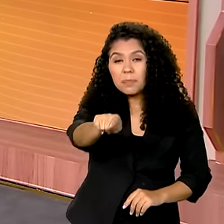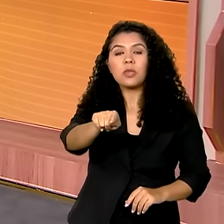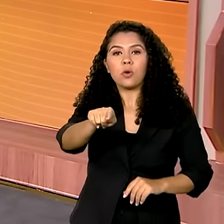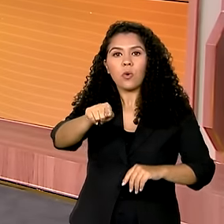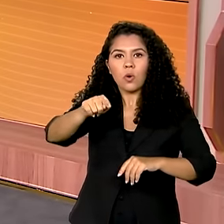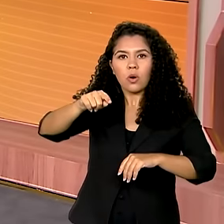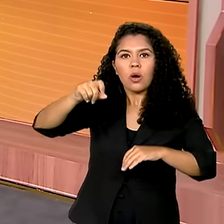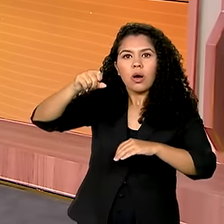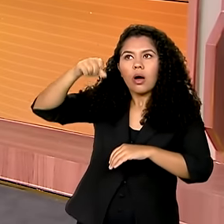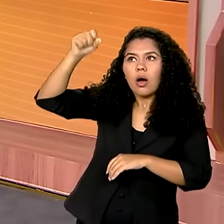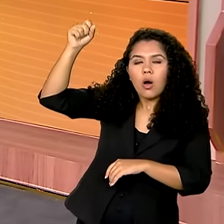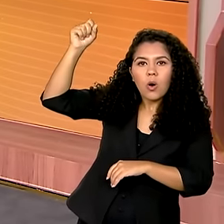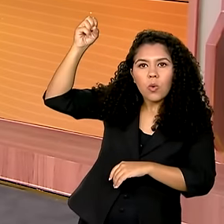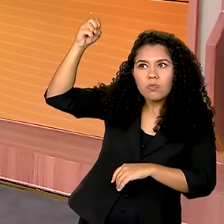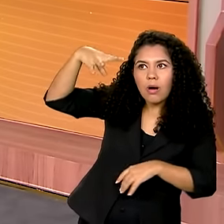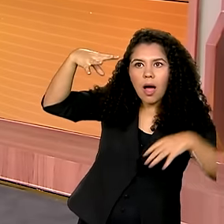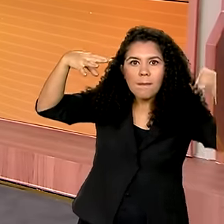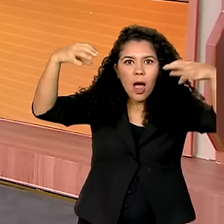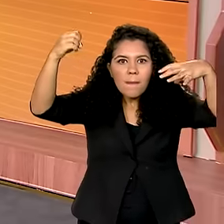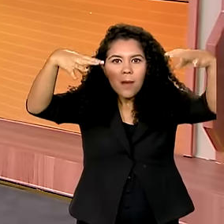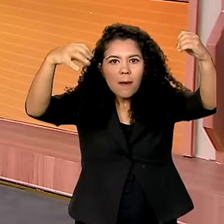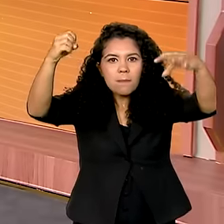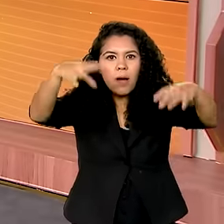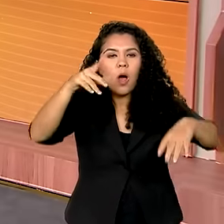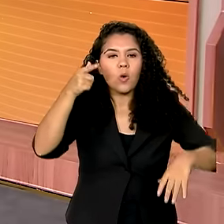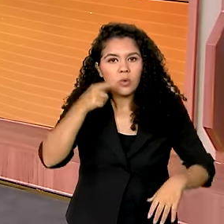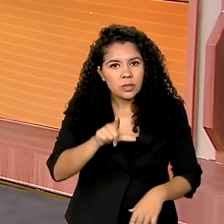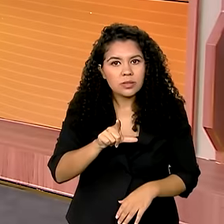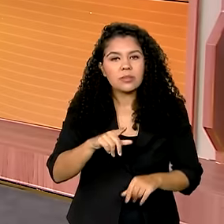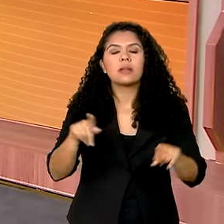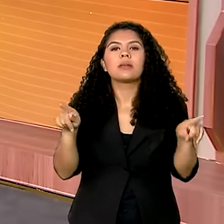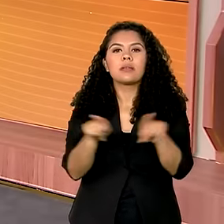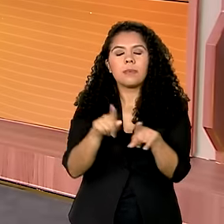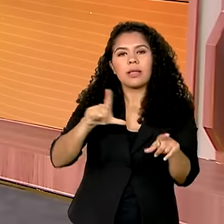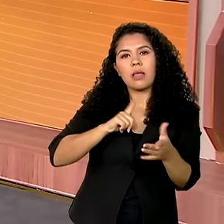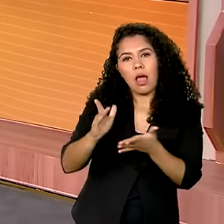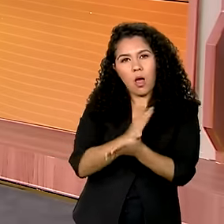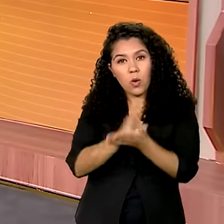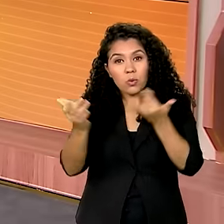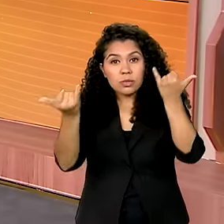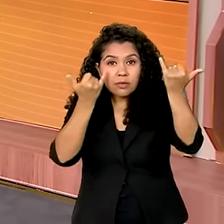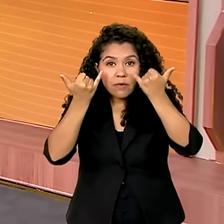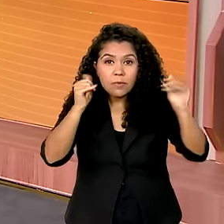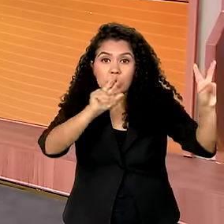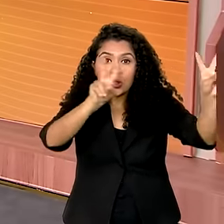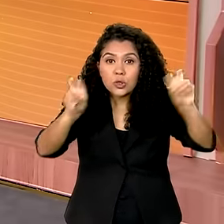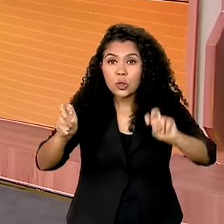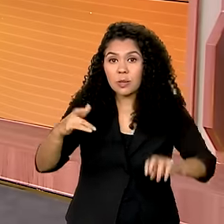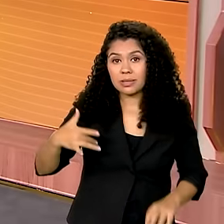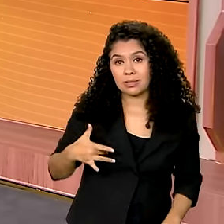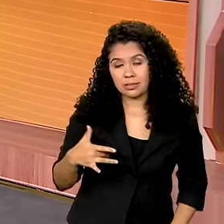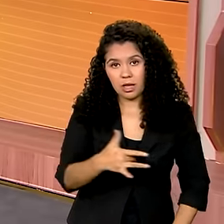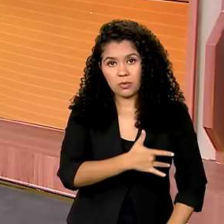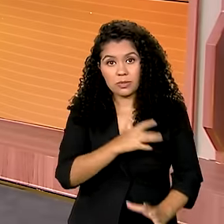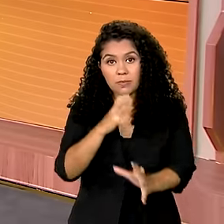energia religados. A gente separou também alguns dados a respeito da saúde. Foram 12 hospitais de